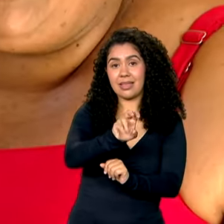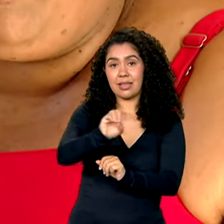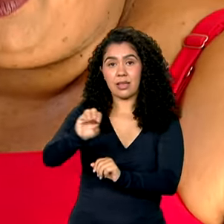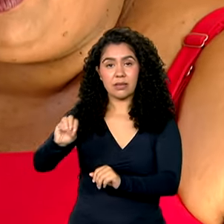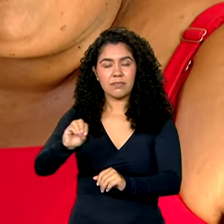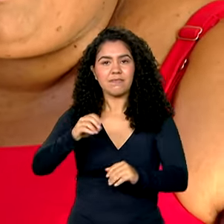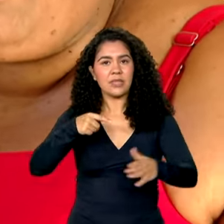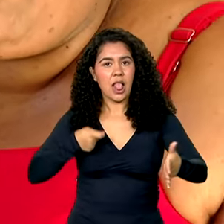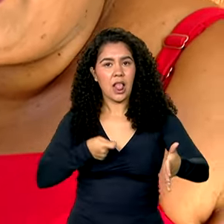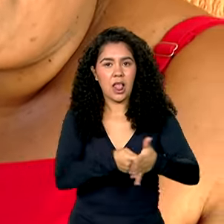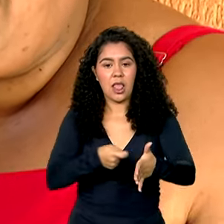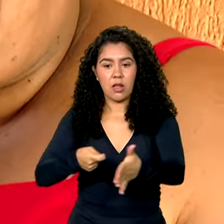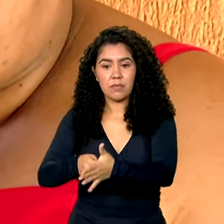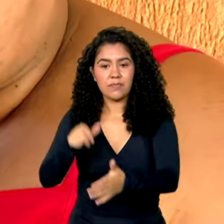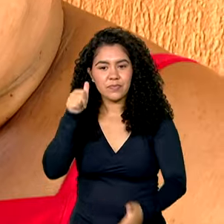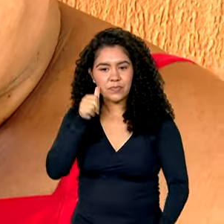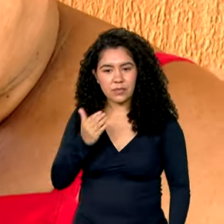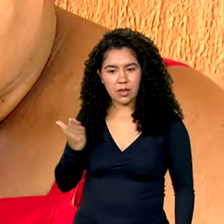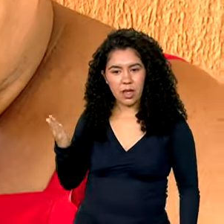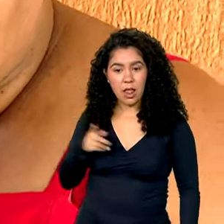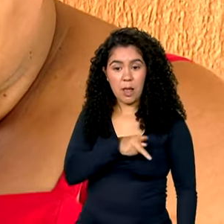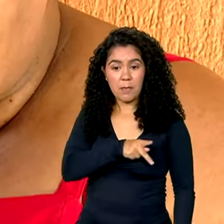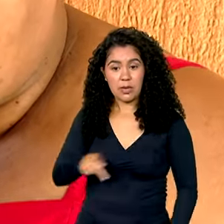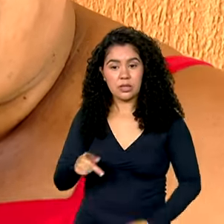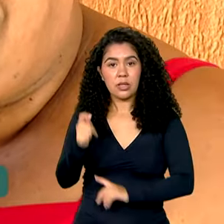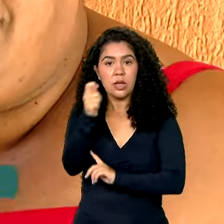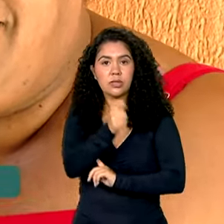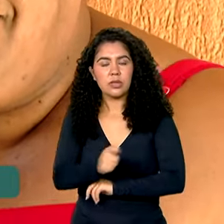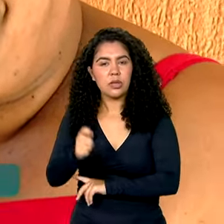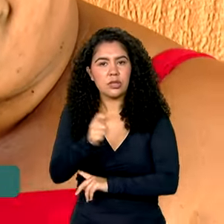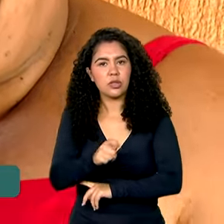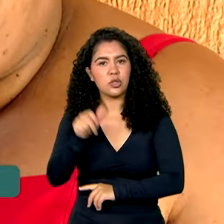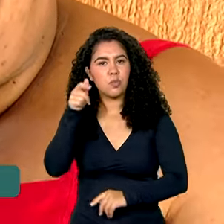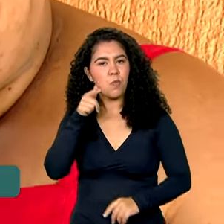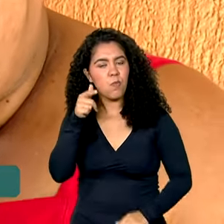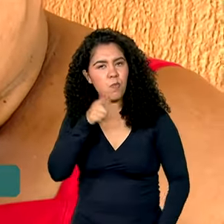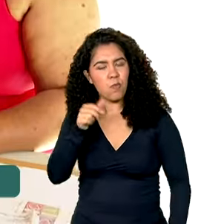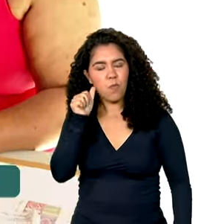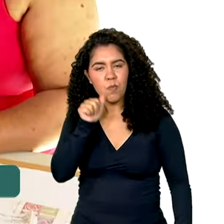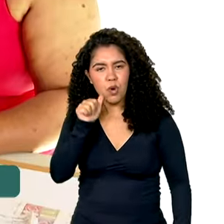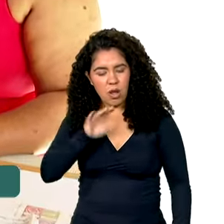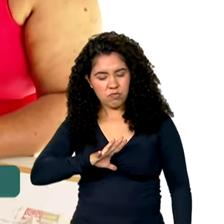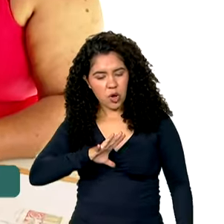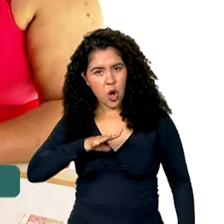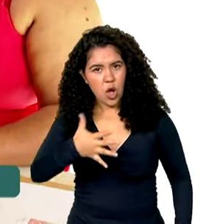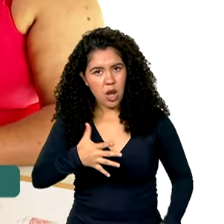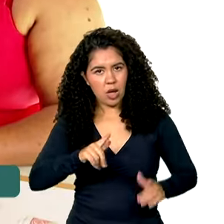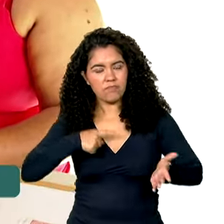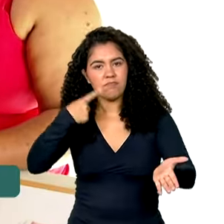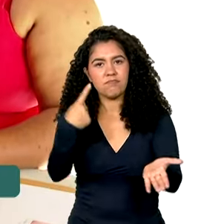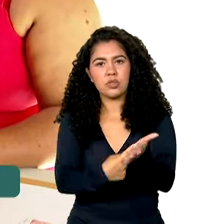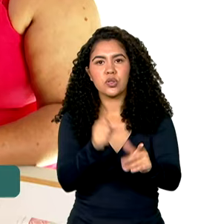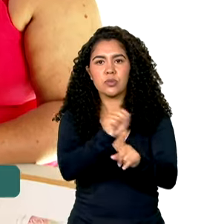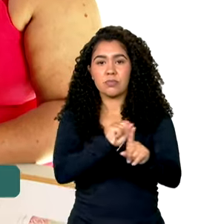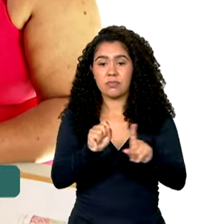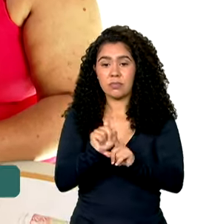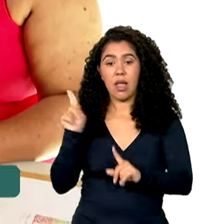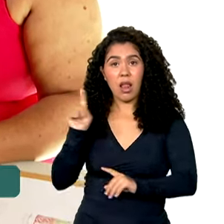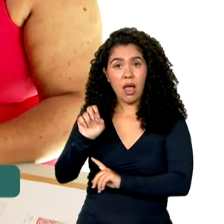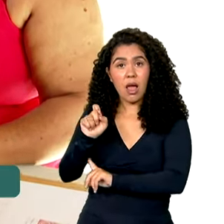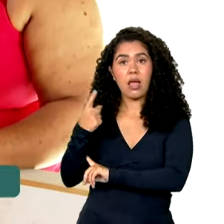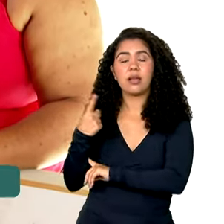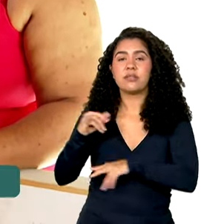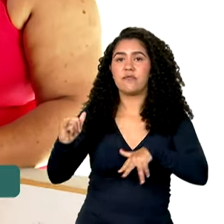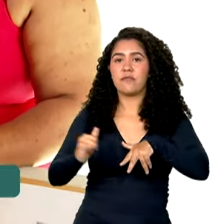Nil Santos é presidente da Associação Mulheres de Atitude e Compromisso Social. Ela foi vítima de violência doméstica